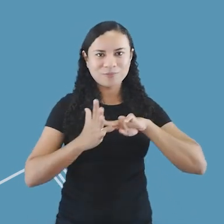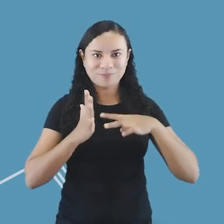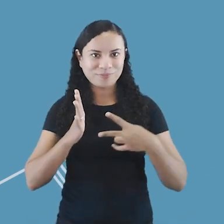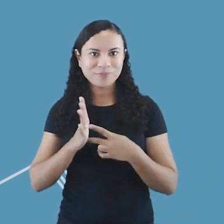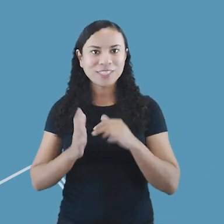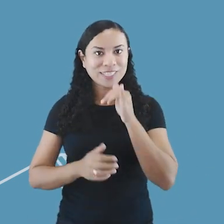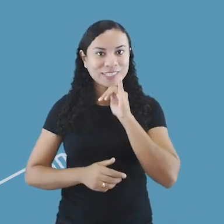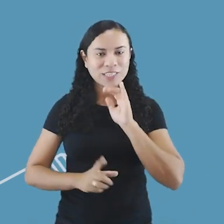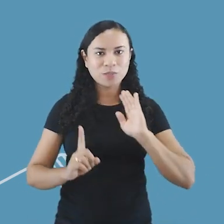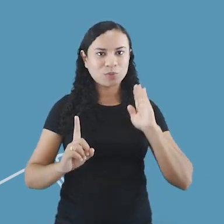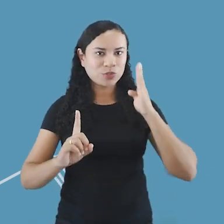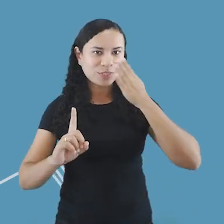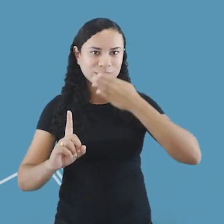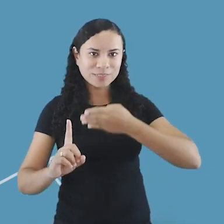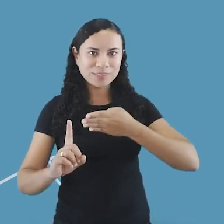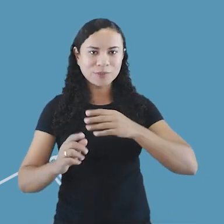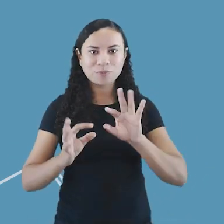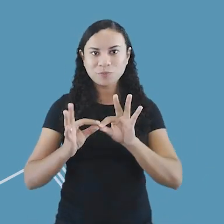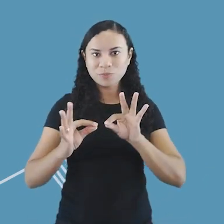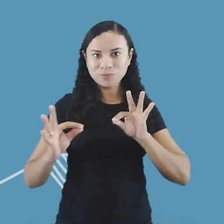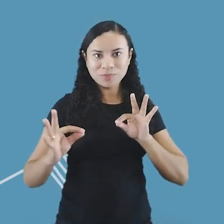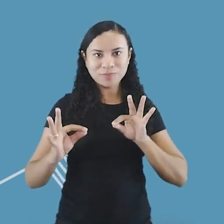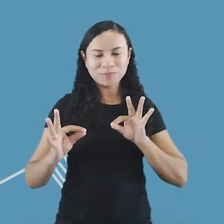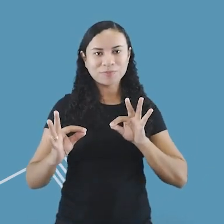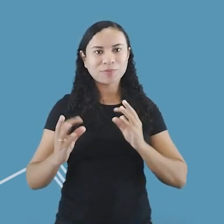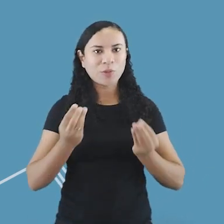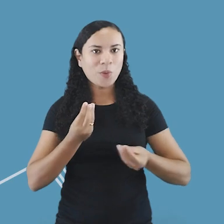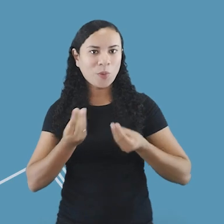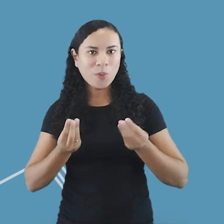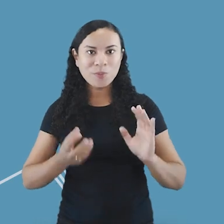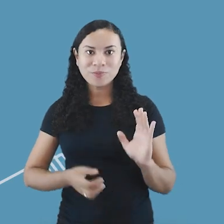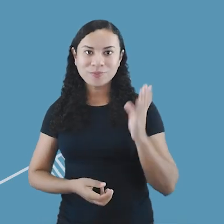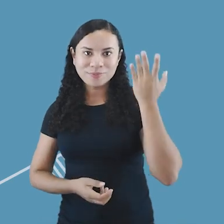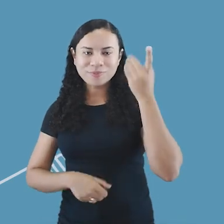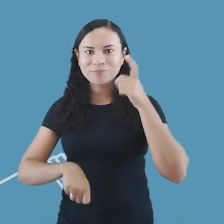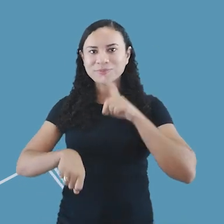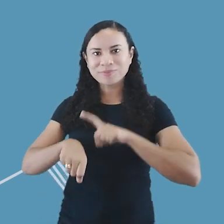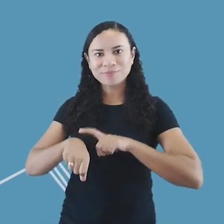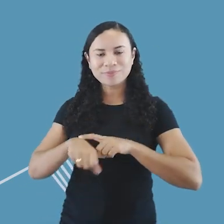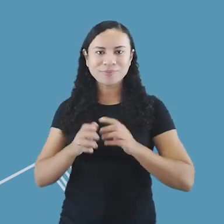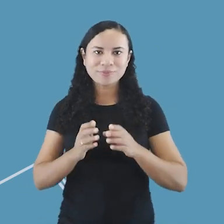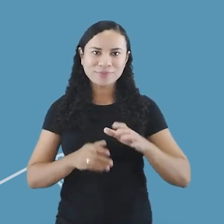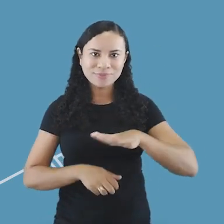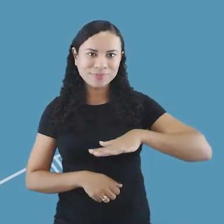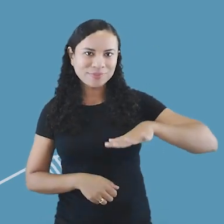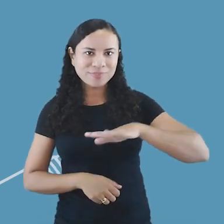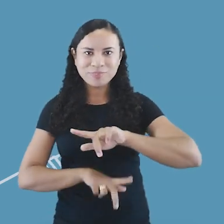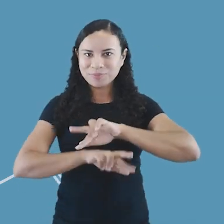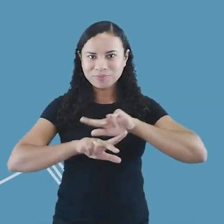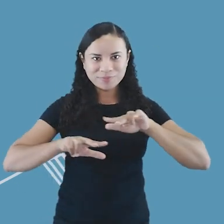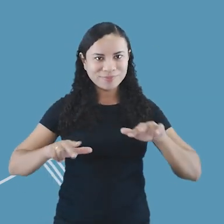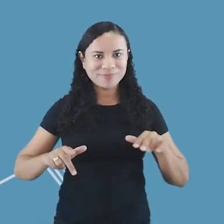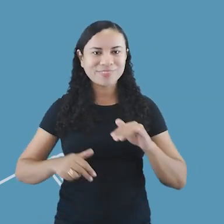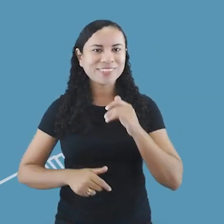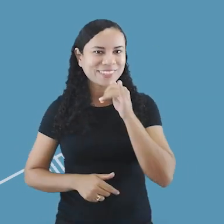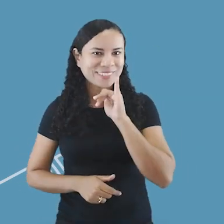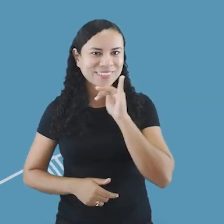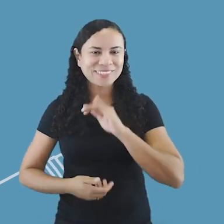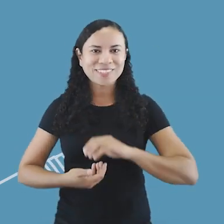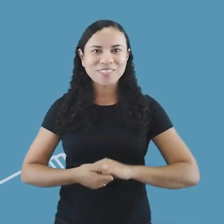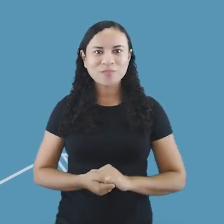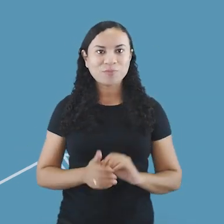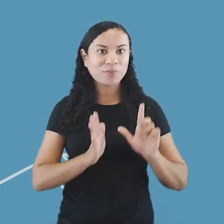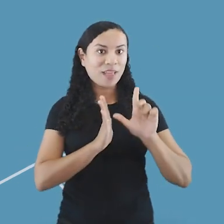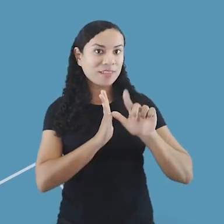sentido, como direção, distância, modo, tempo, espaço, entre outros. Por exemplo, a